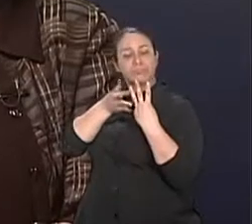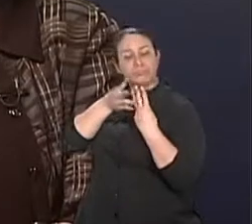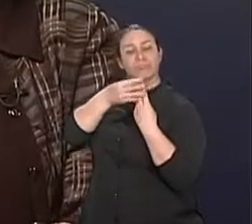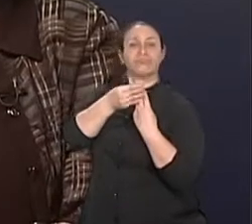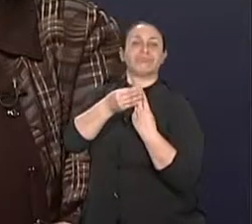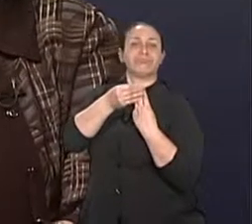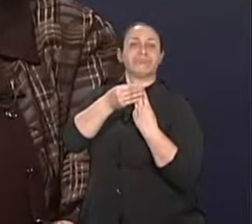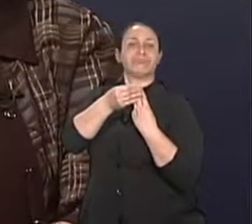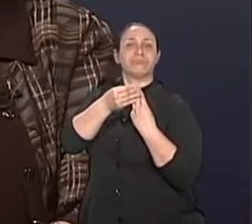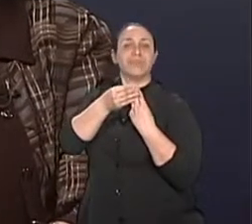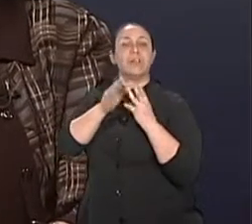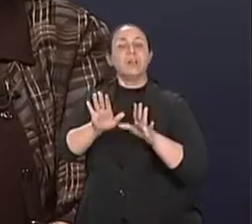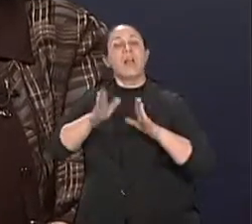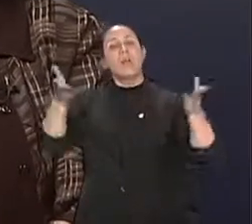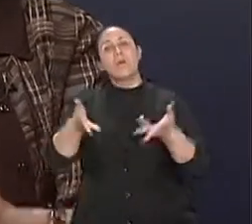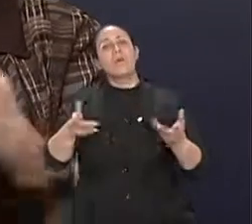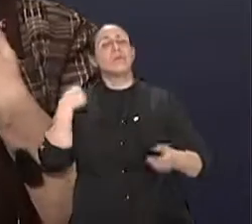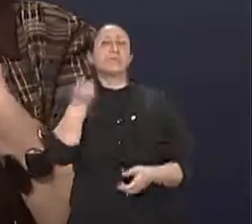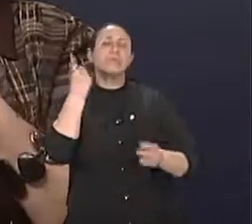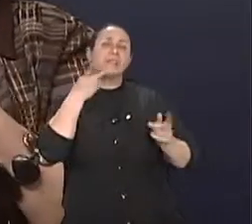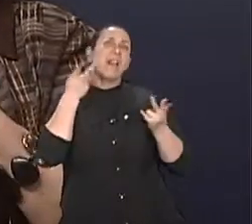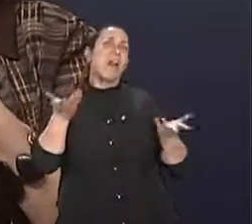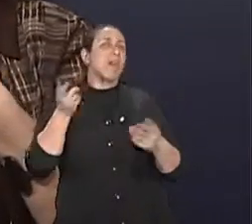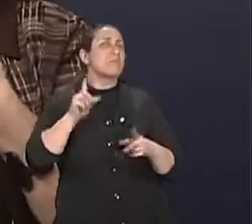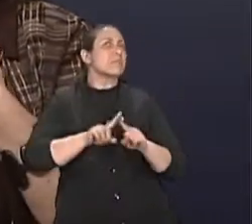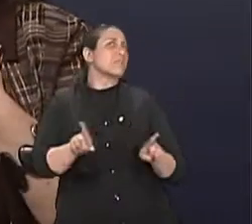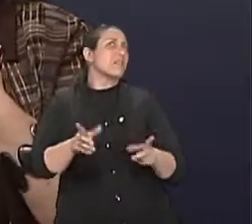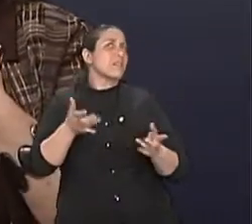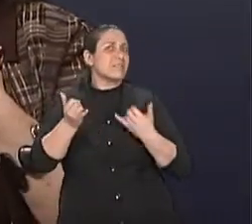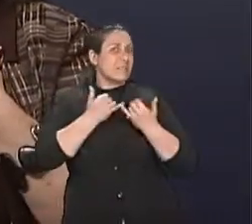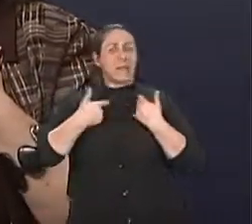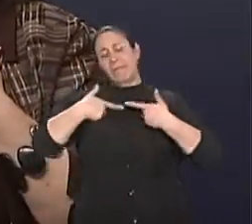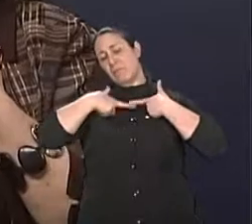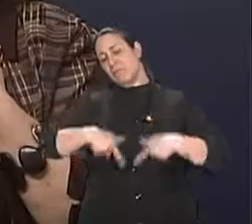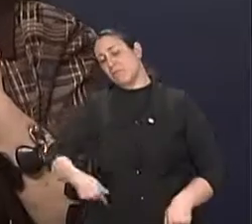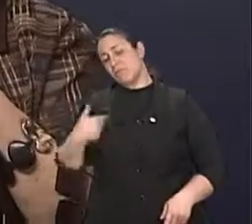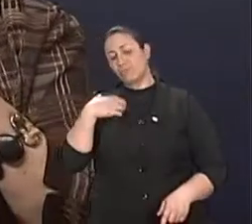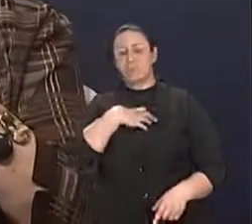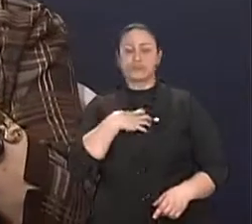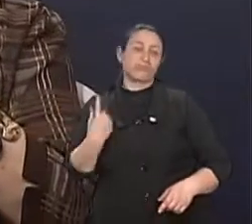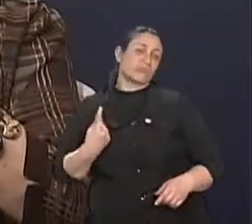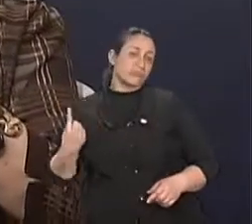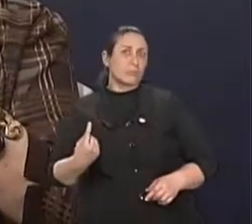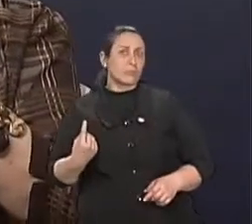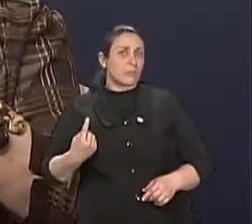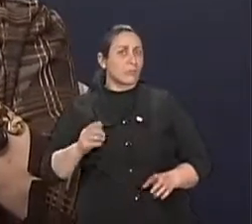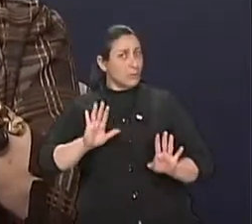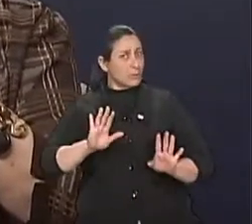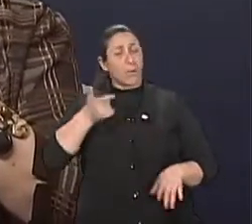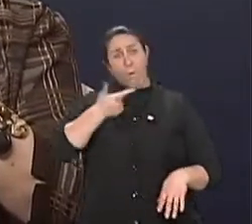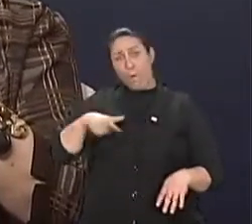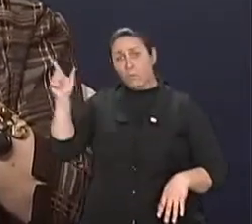caminhando sem investimento. Então assim, eu estava vazio, eu já tinha minha solidão. A outra teve